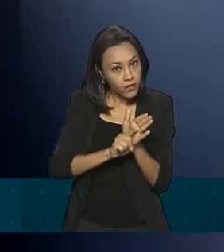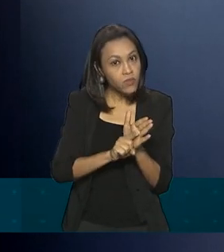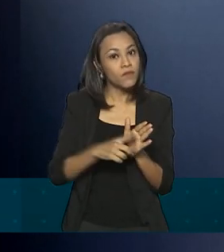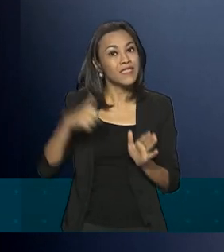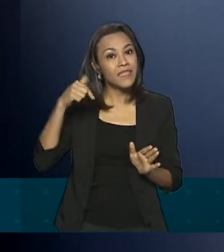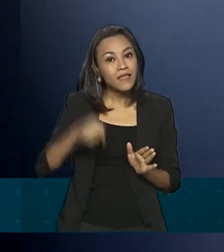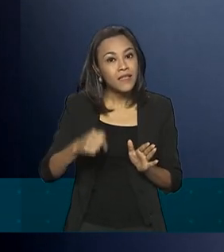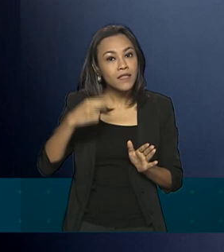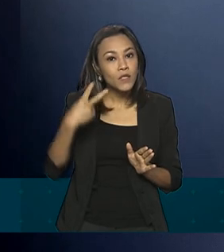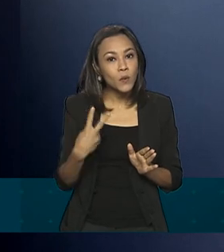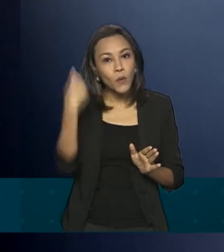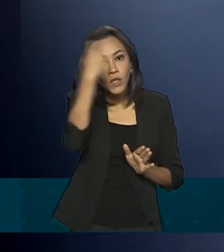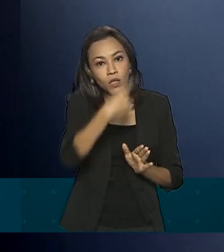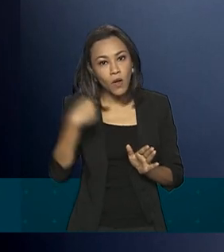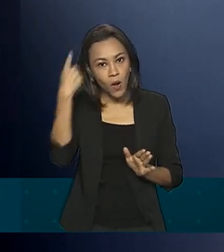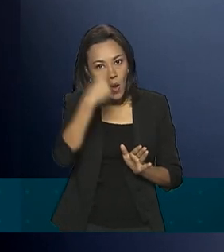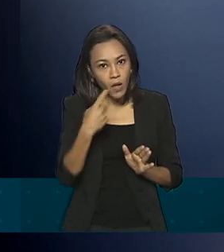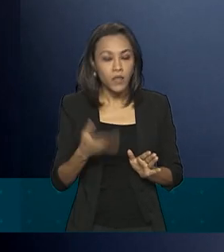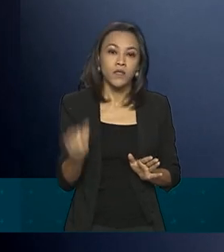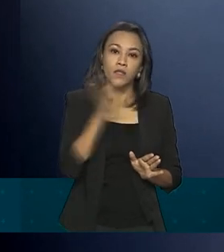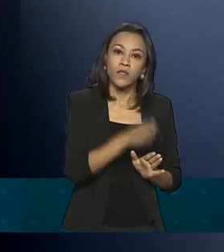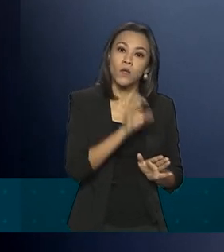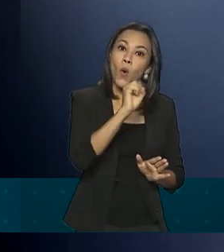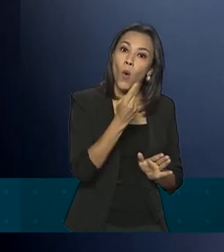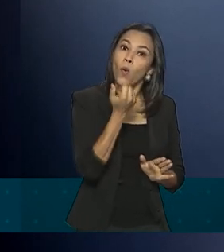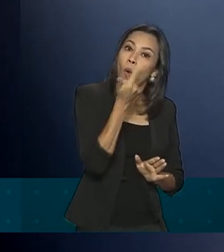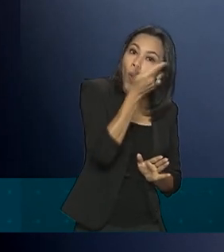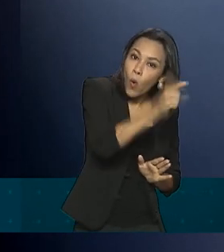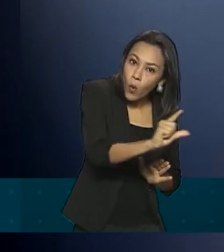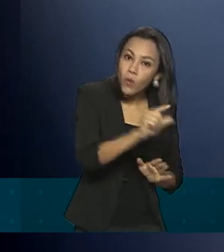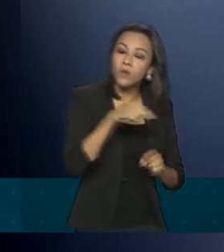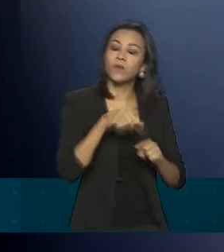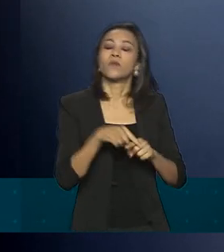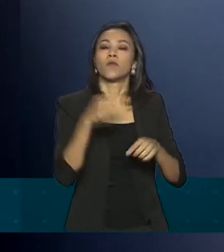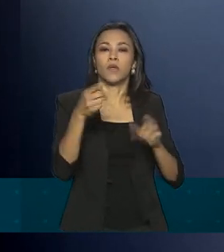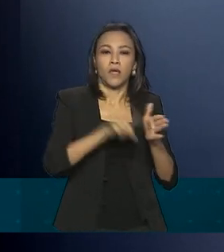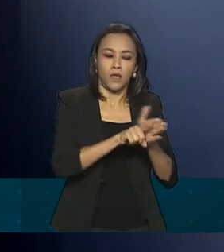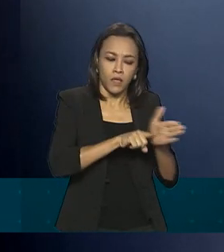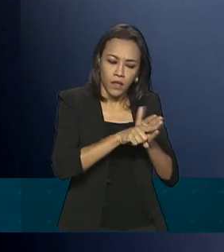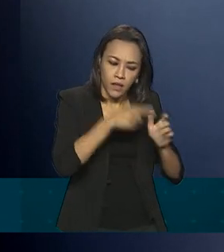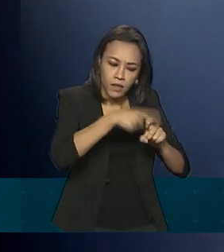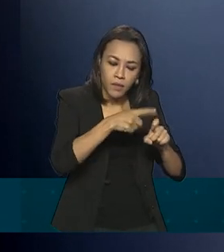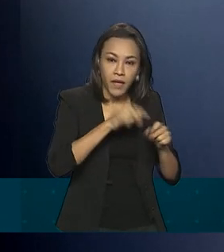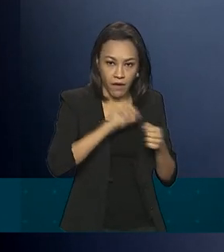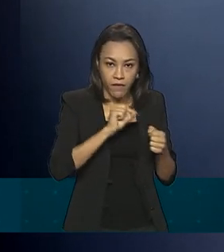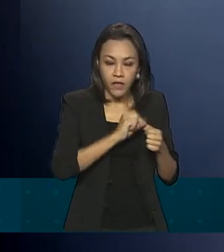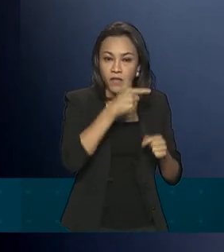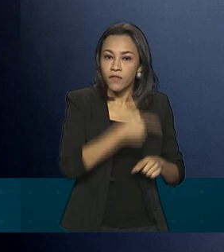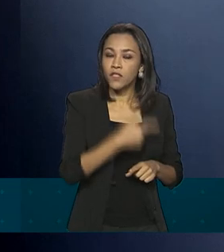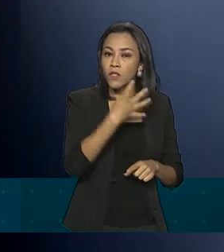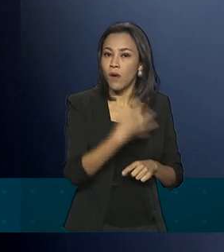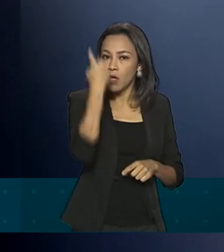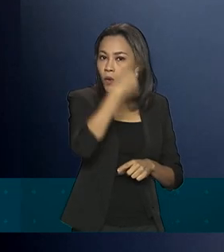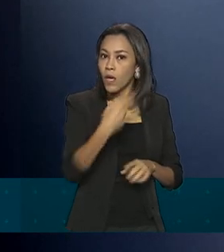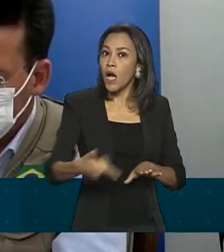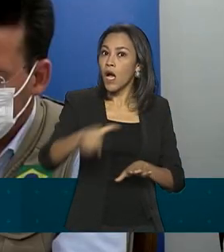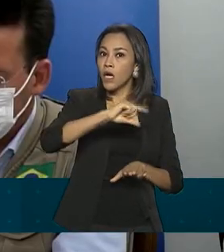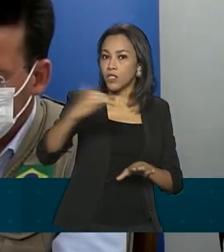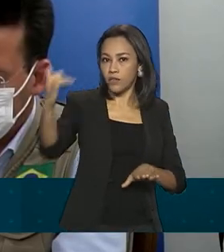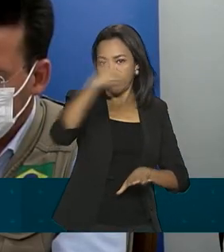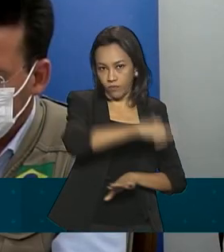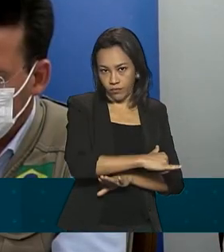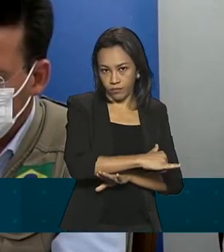embarque, ou um exame negativo do tipo antígeno, feito em até 24 horas antes do embarque.